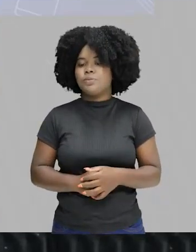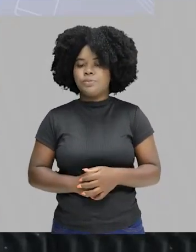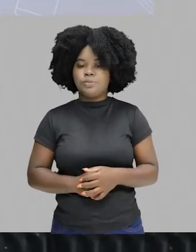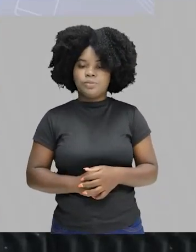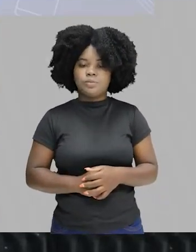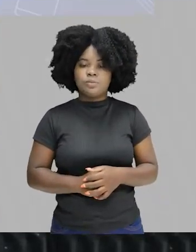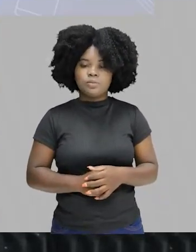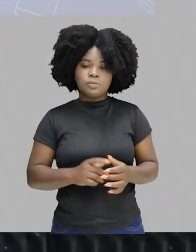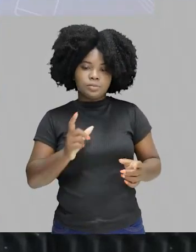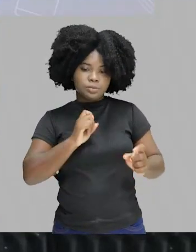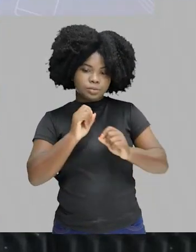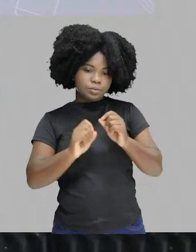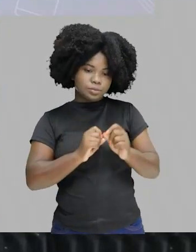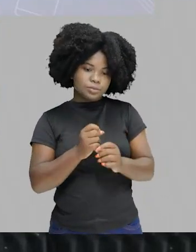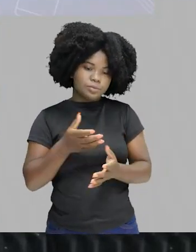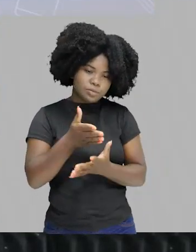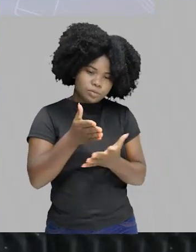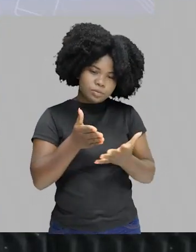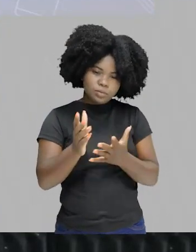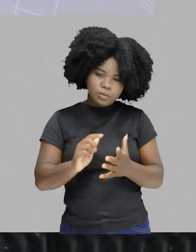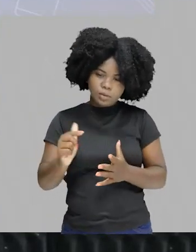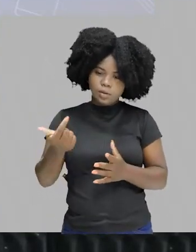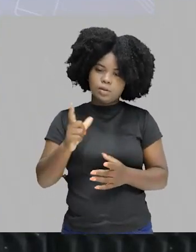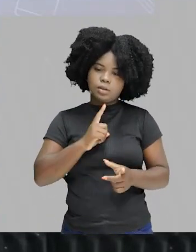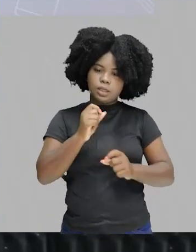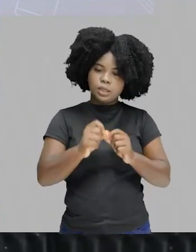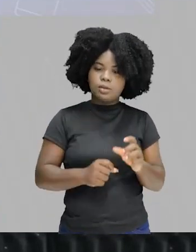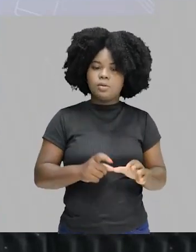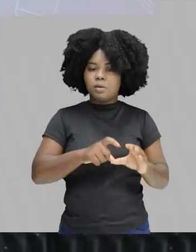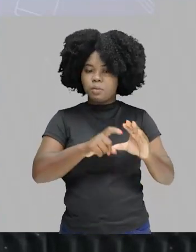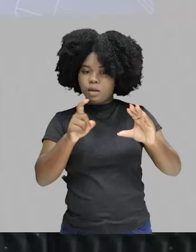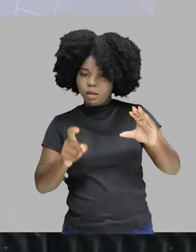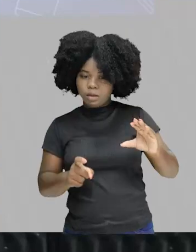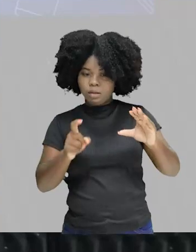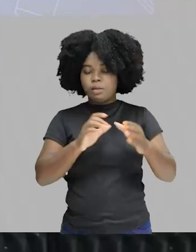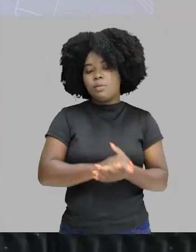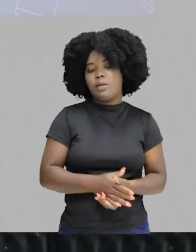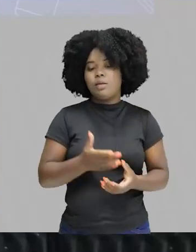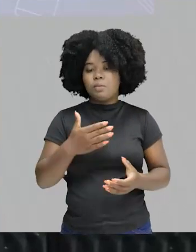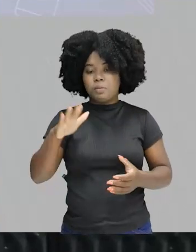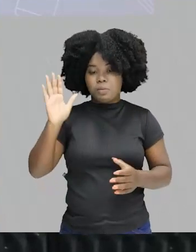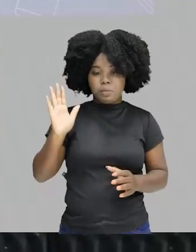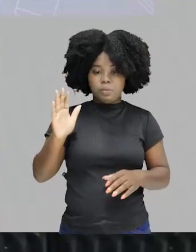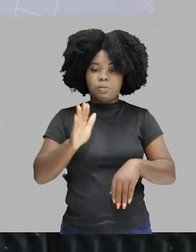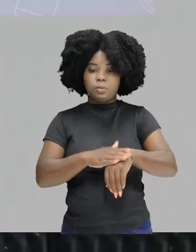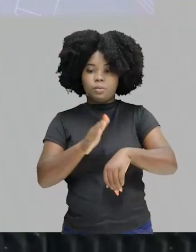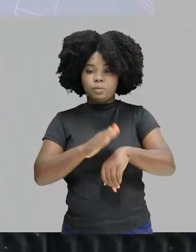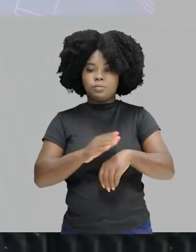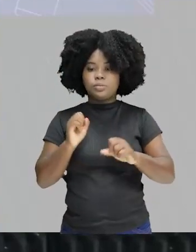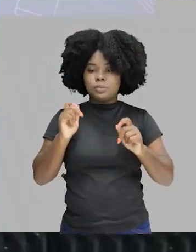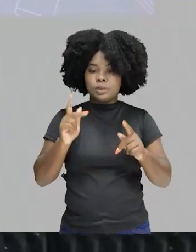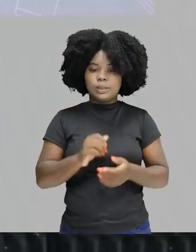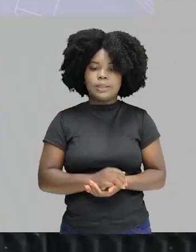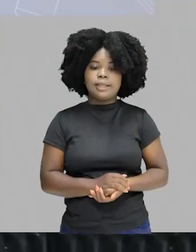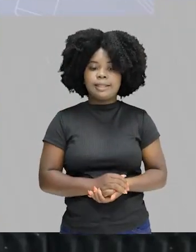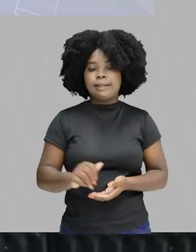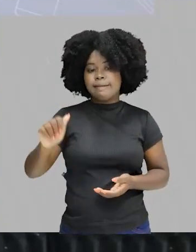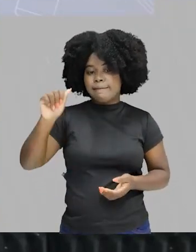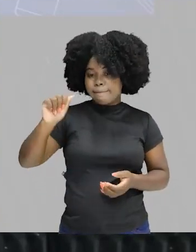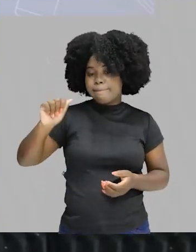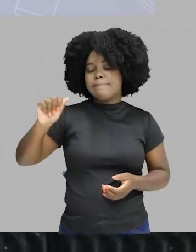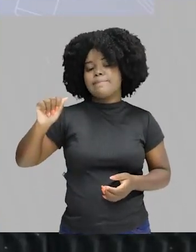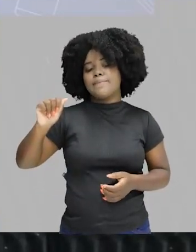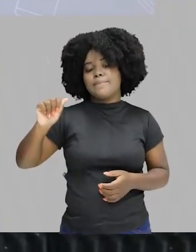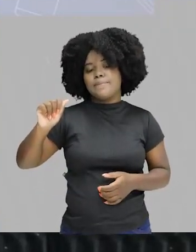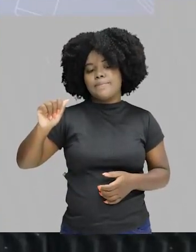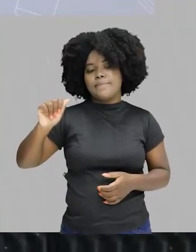mesmo vá direcionar o outro. Eles têm uma independência, autonomia. Então, a letra A realmente traz para a gente